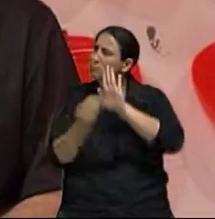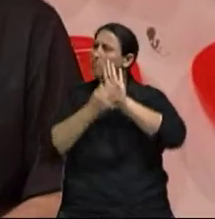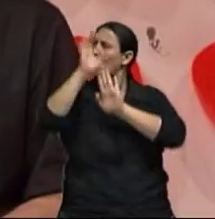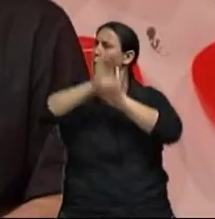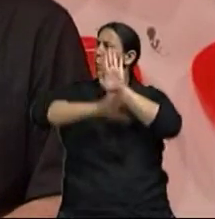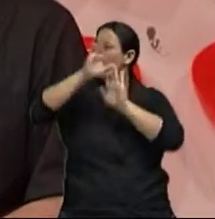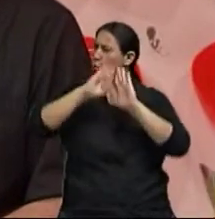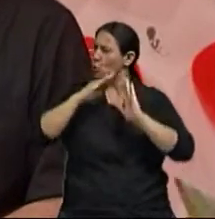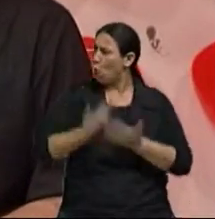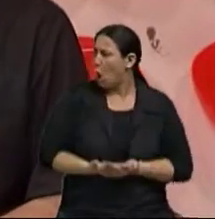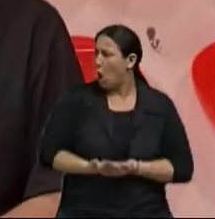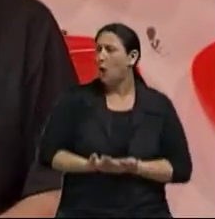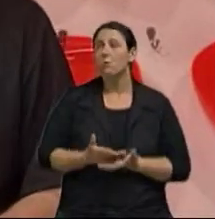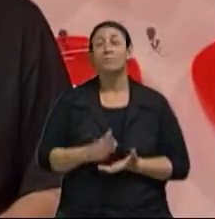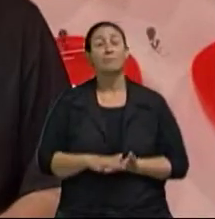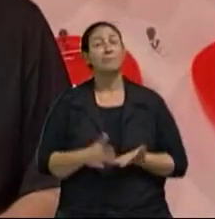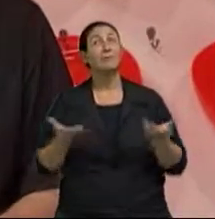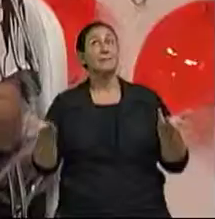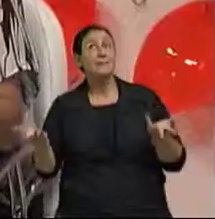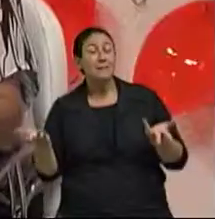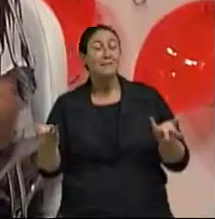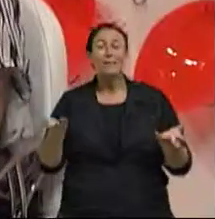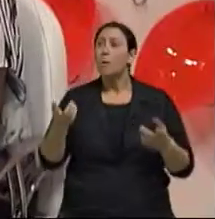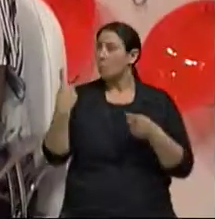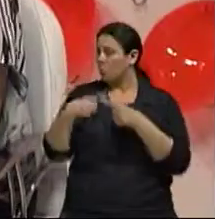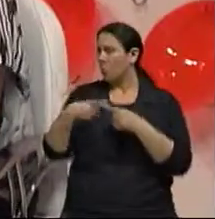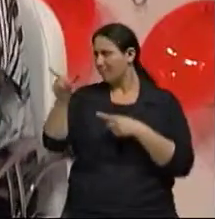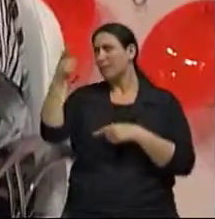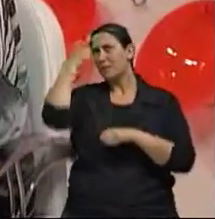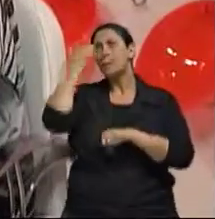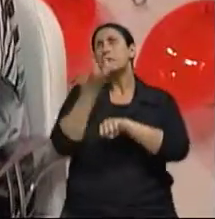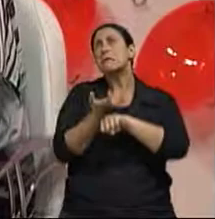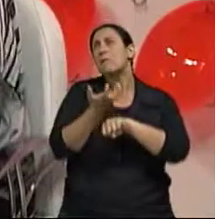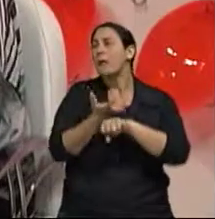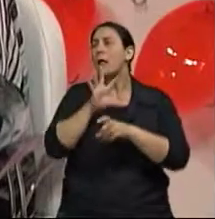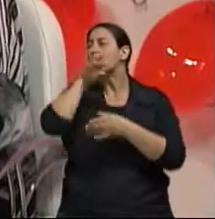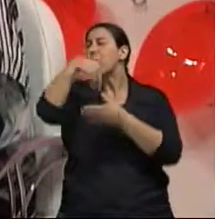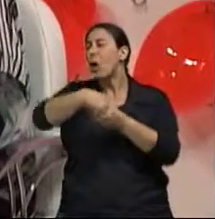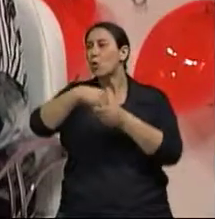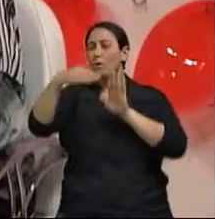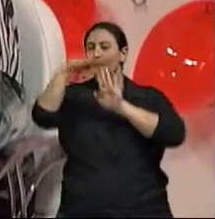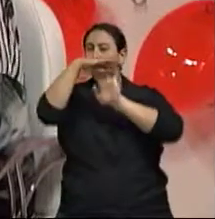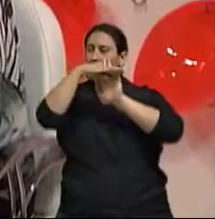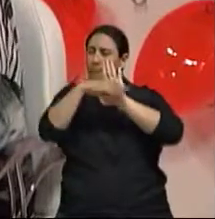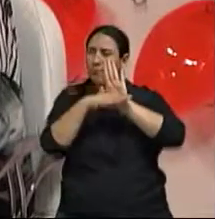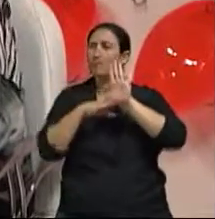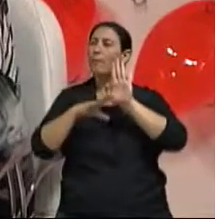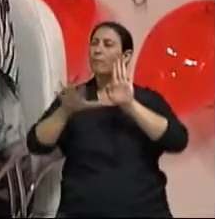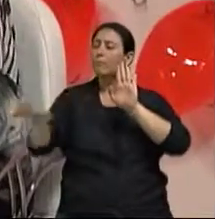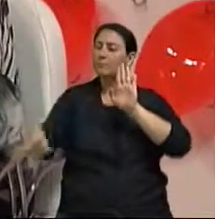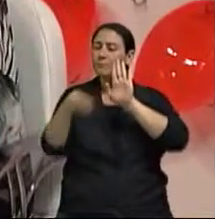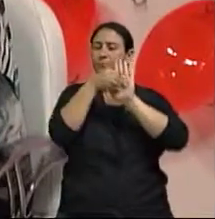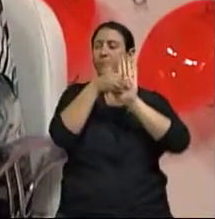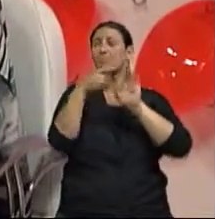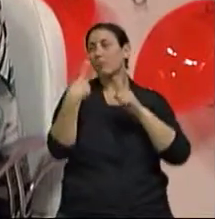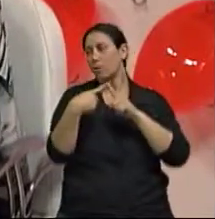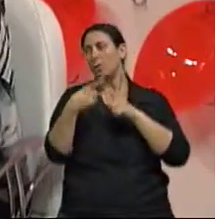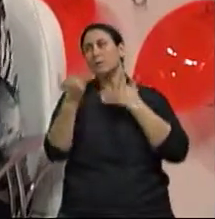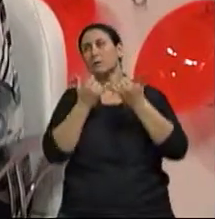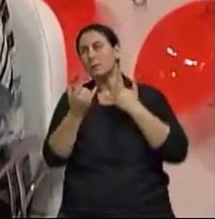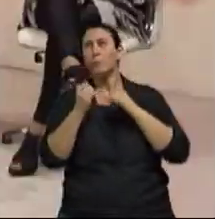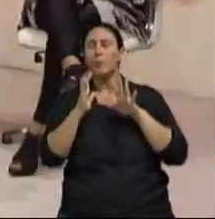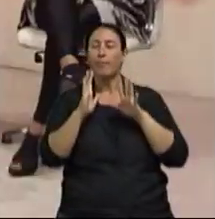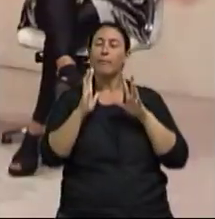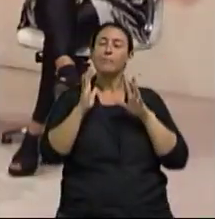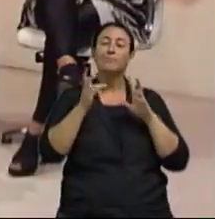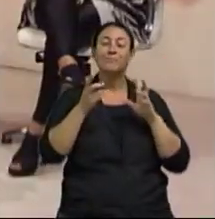por isso que eu puxei Eu já ouvi também Porque uma matéria ou conteúdo dentro de outra matéria De outra disciplina Melhor dizendo, é que eu sou do tempo